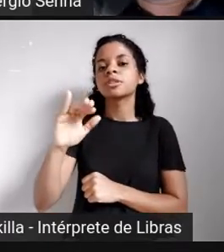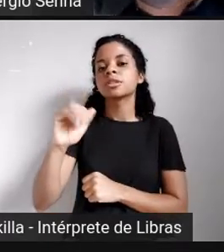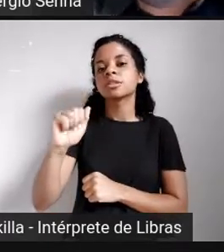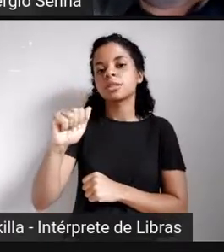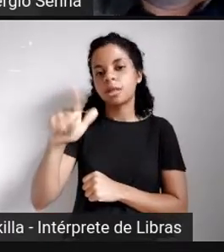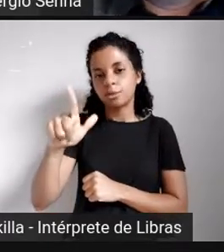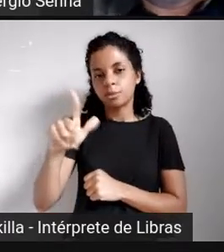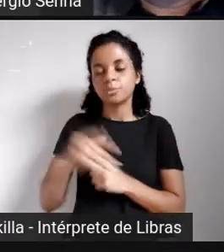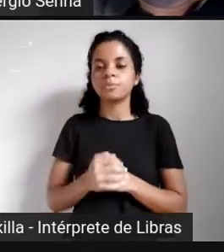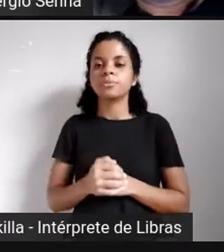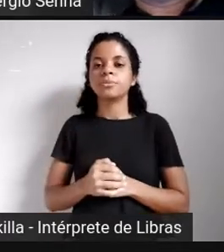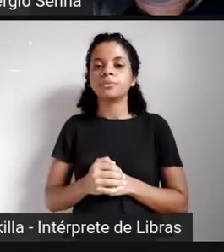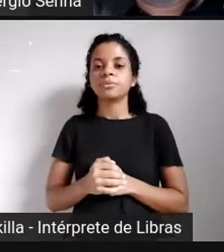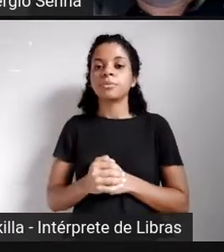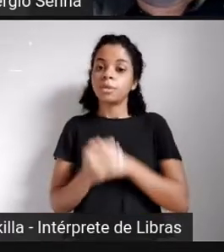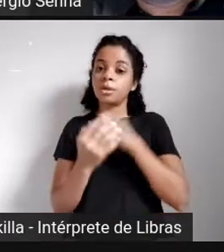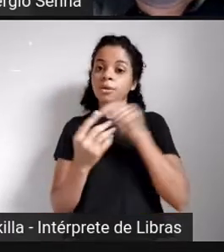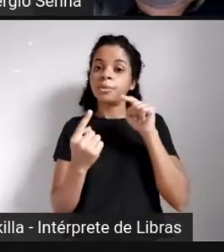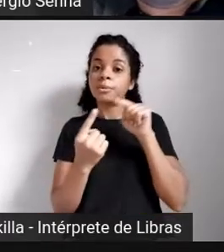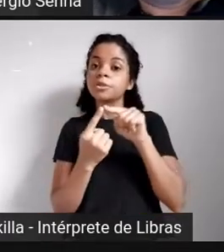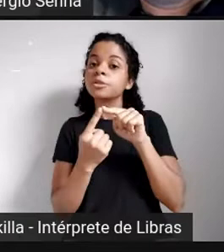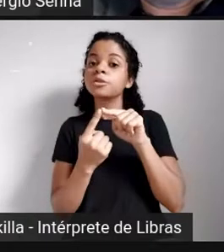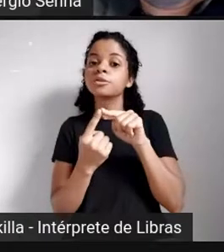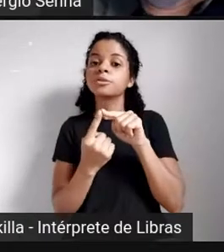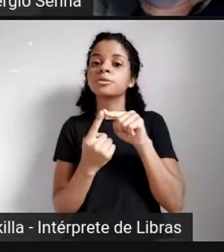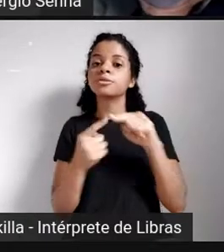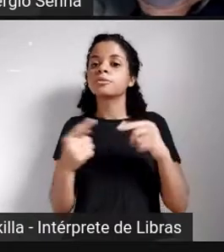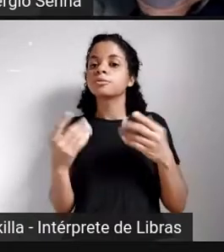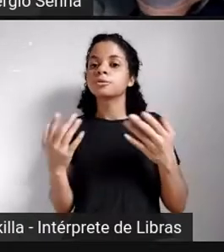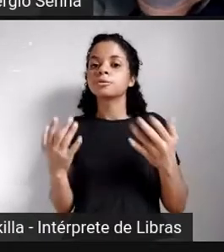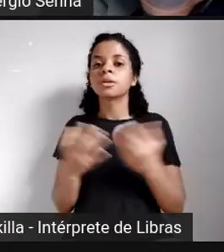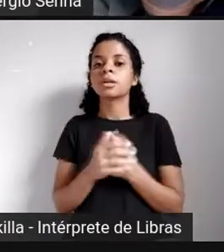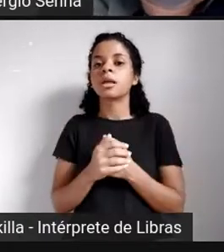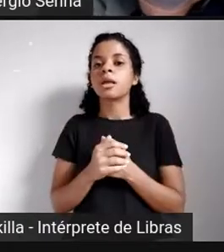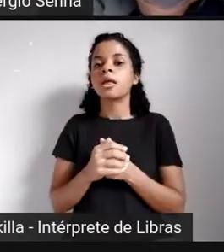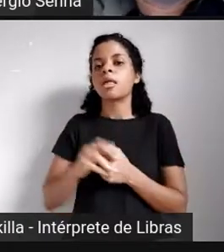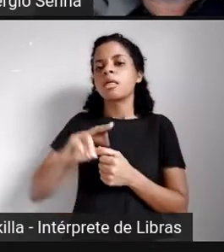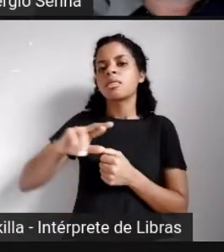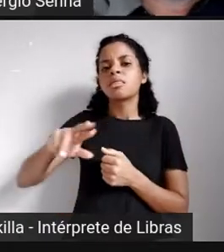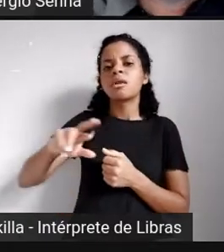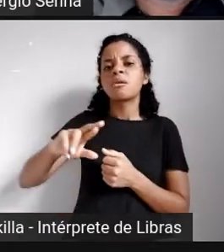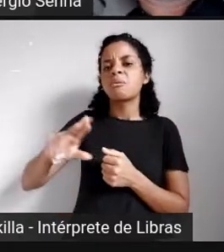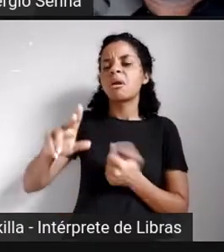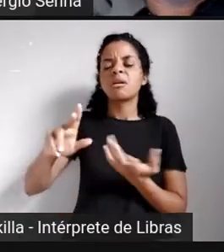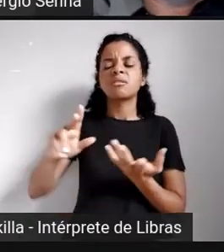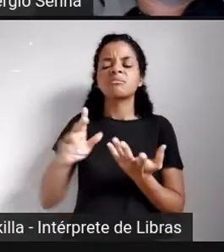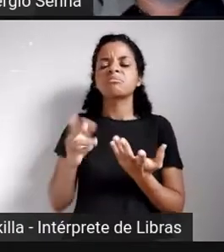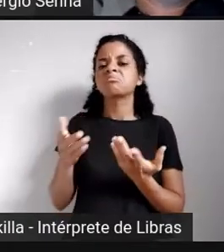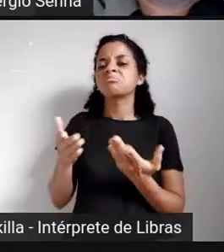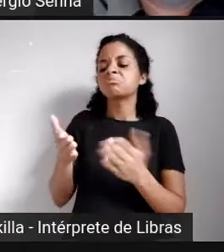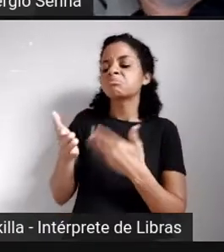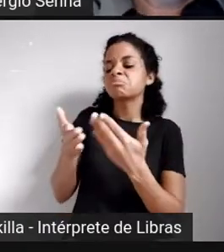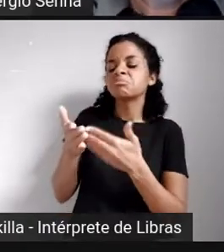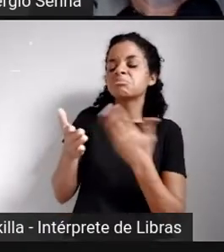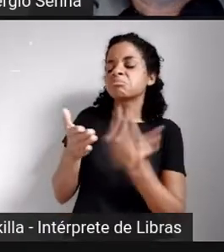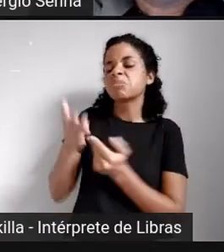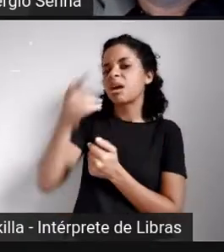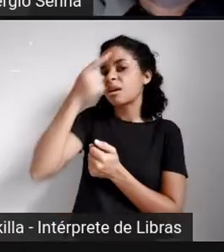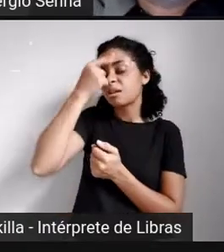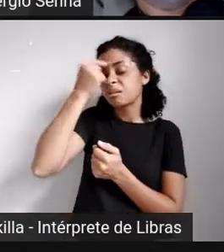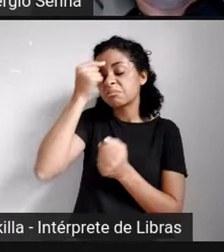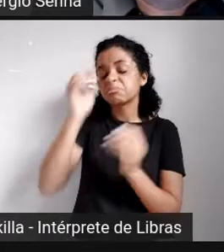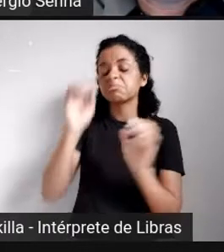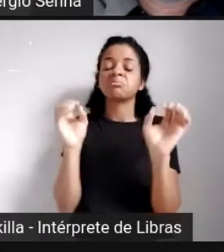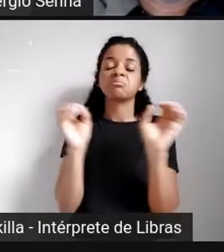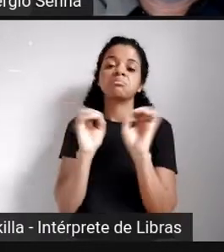meu grande objetivo aqui não é fazer uma prevenção acadêmica, isso aí eu já tenho bastante, não